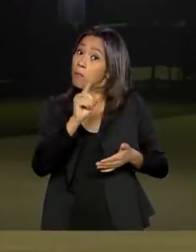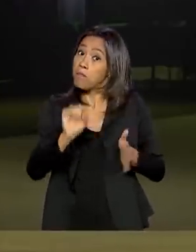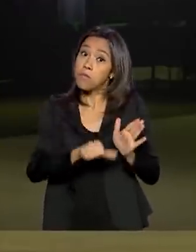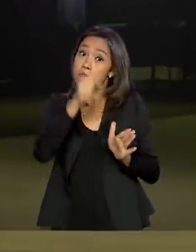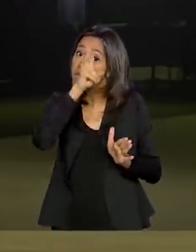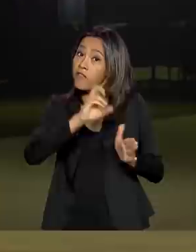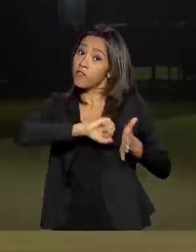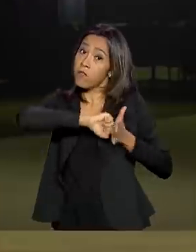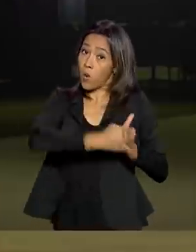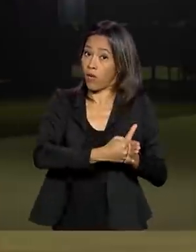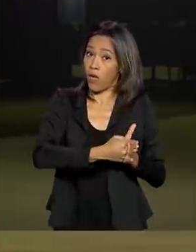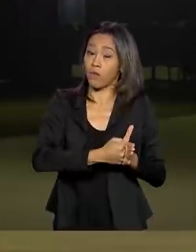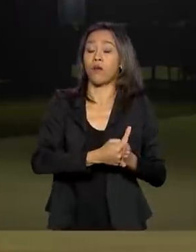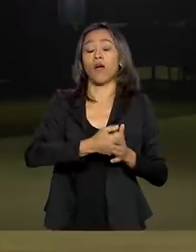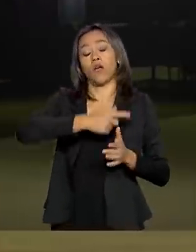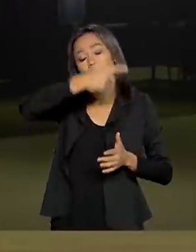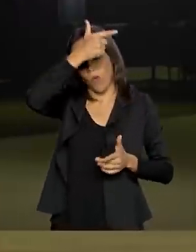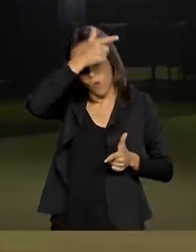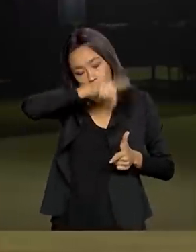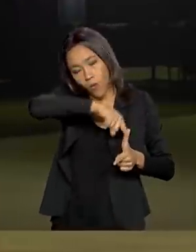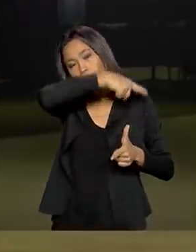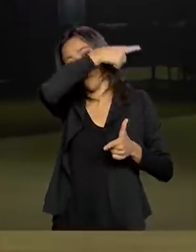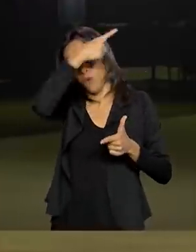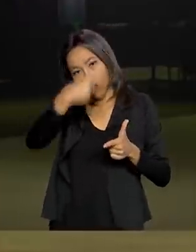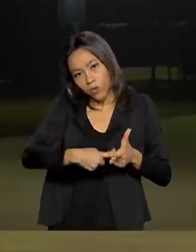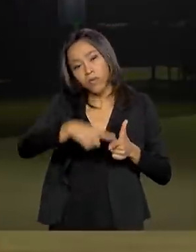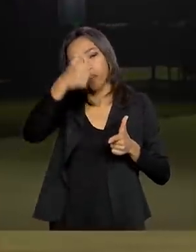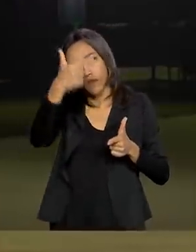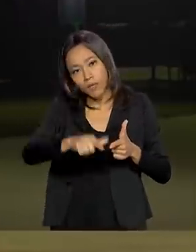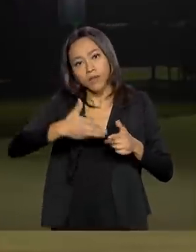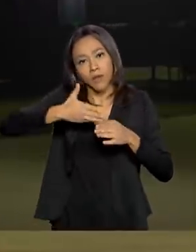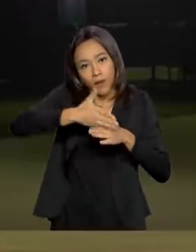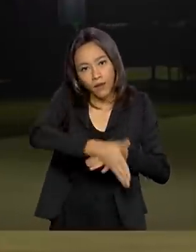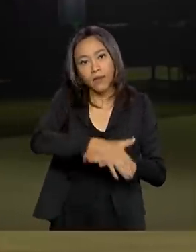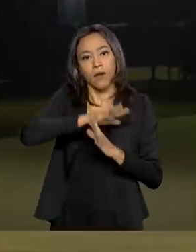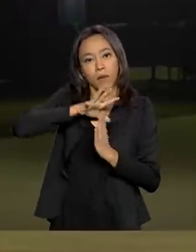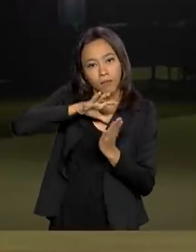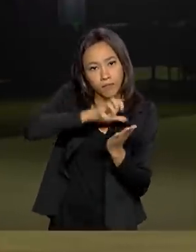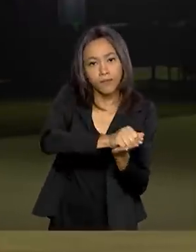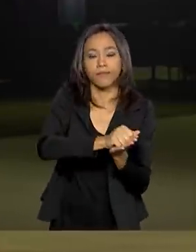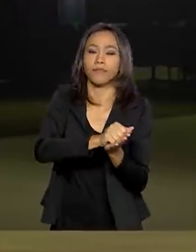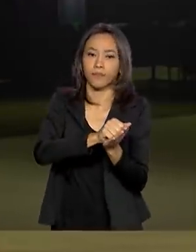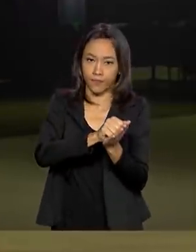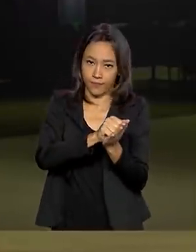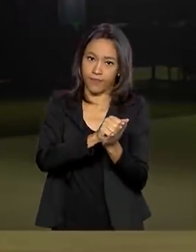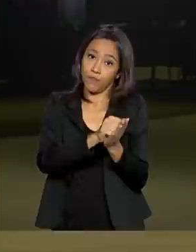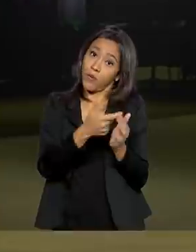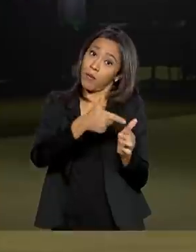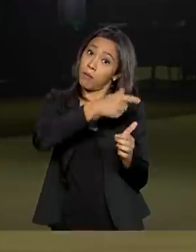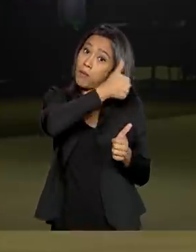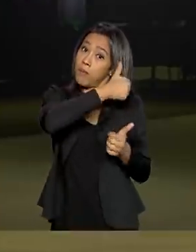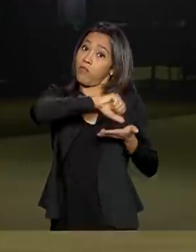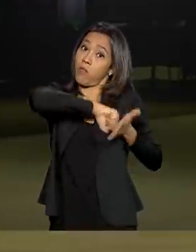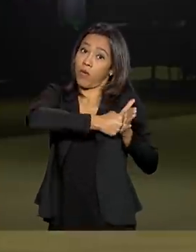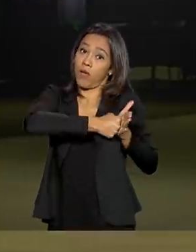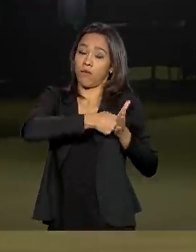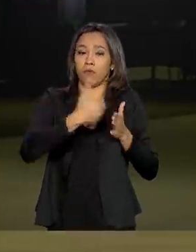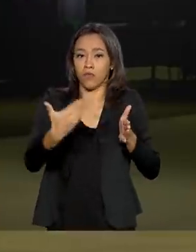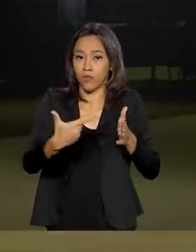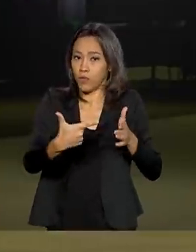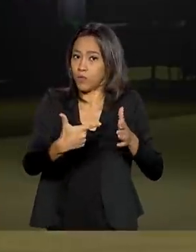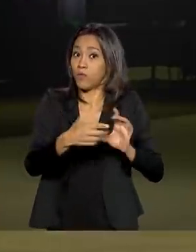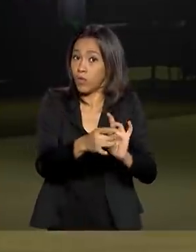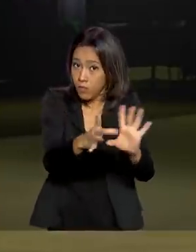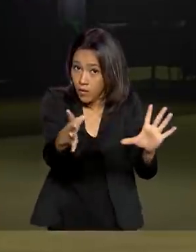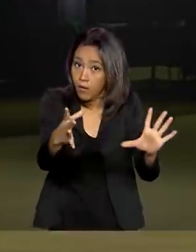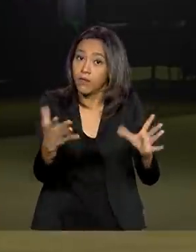entrar de novo no aplicativo e se recadastrar, quem não recebeu, né? Bom, a outra